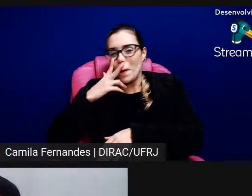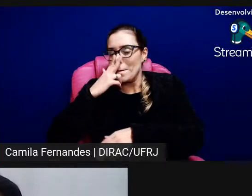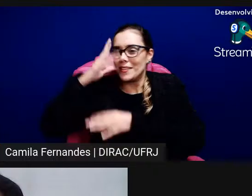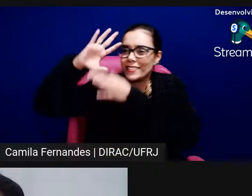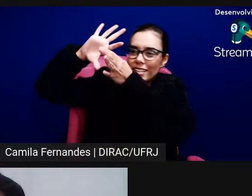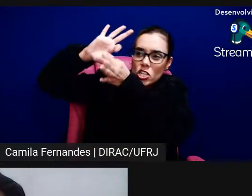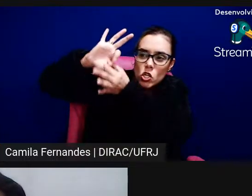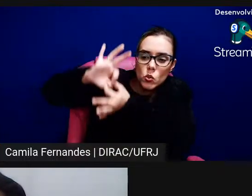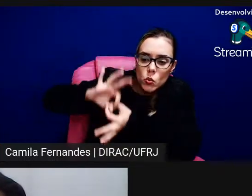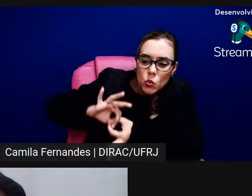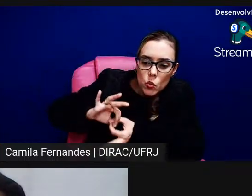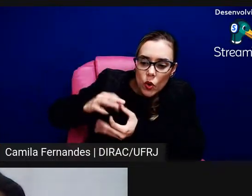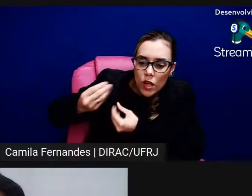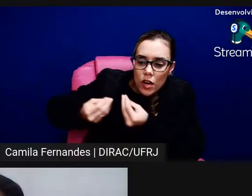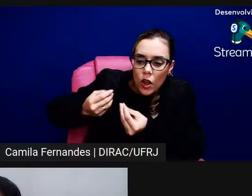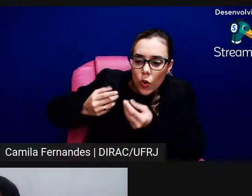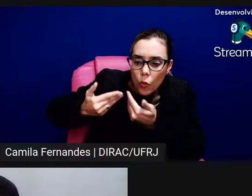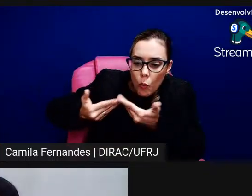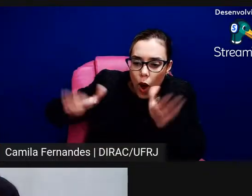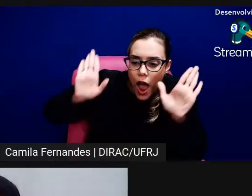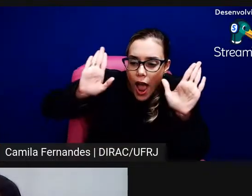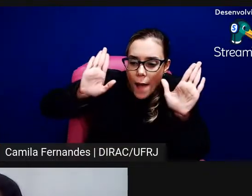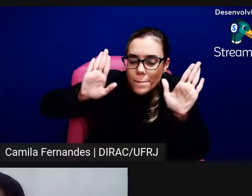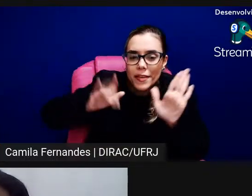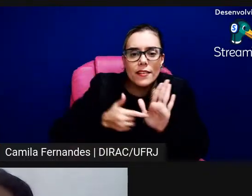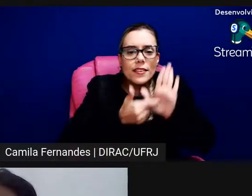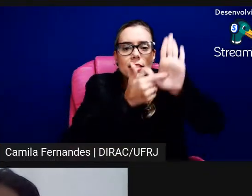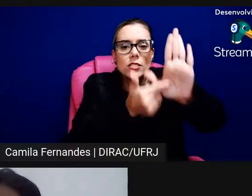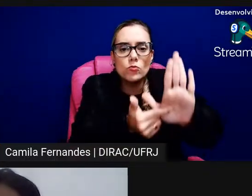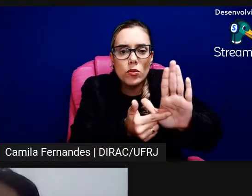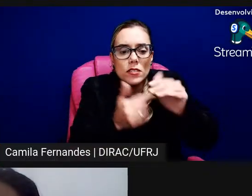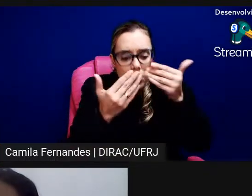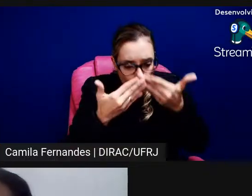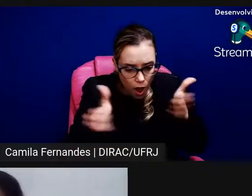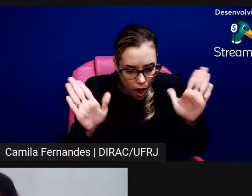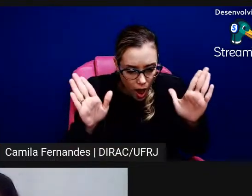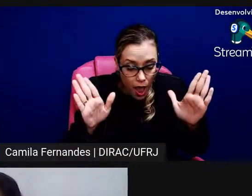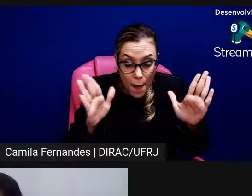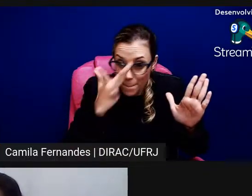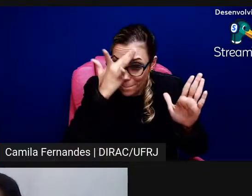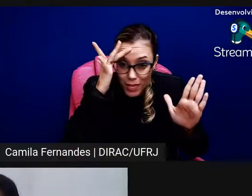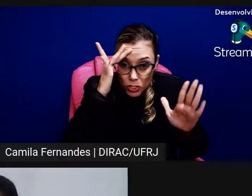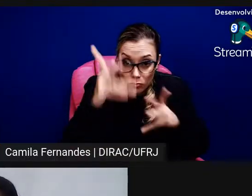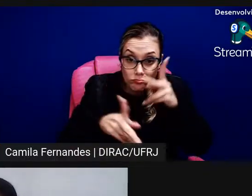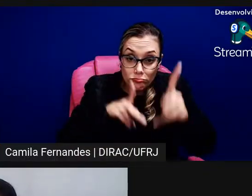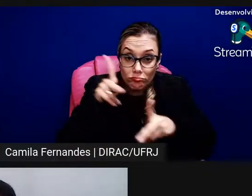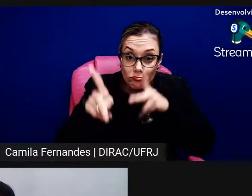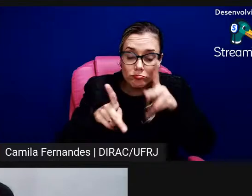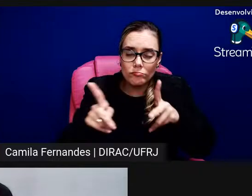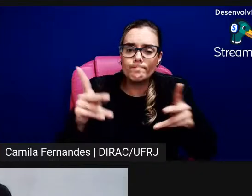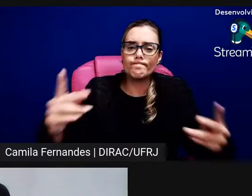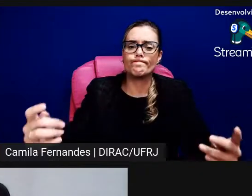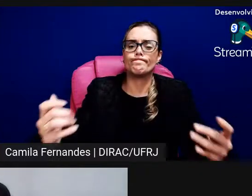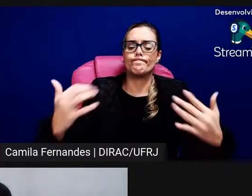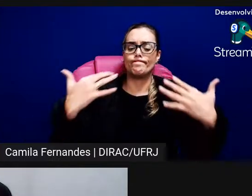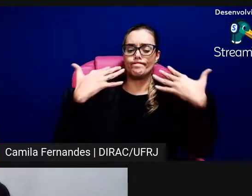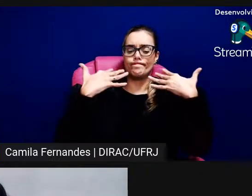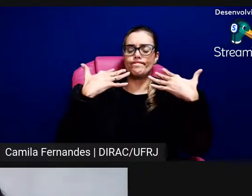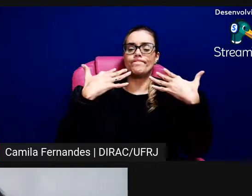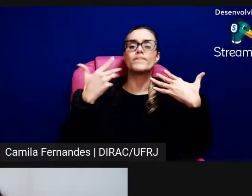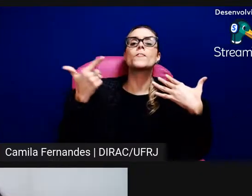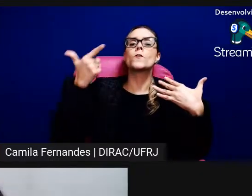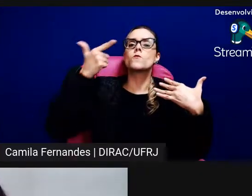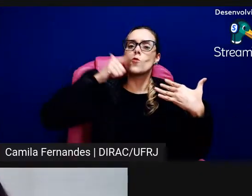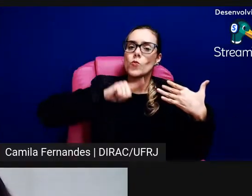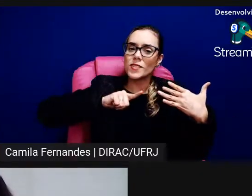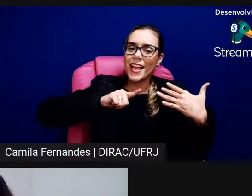momento em que ela abre pro público né o que eu vejo que é muito que existe um discurso muito grande inclusive a questão dos catálogos né não